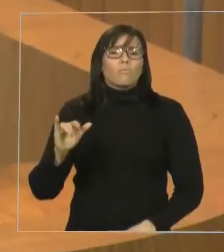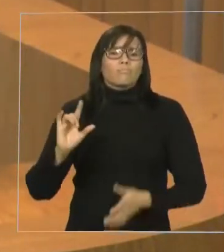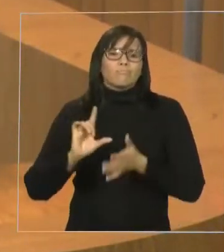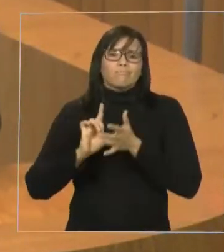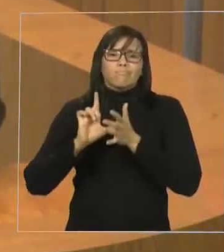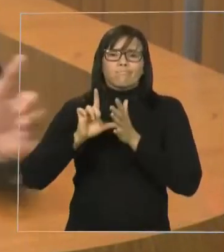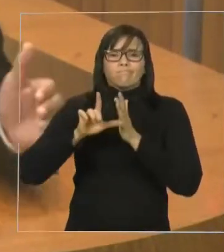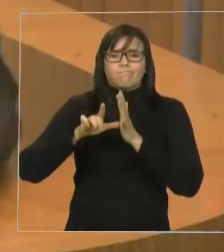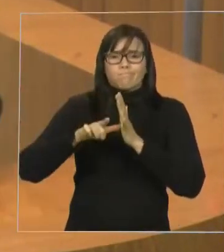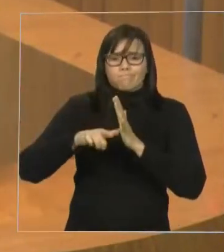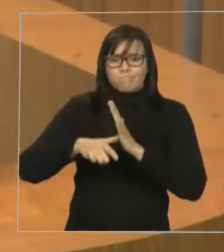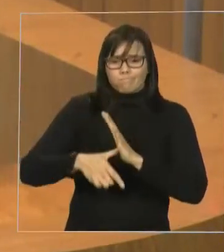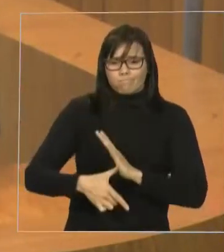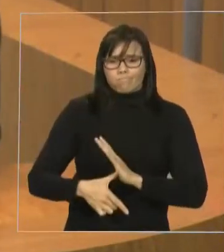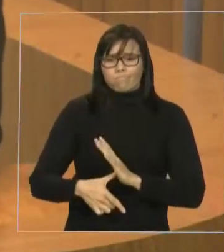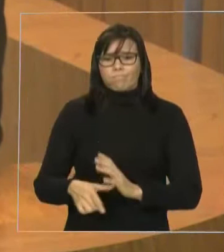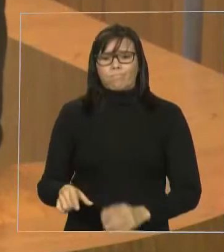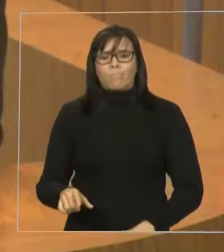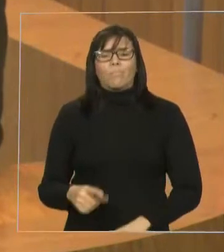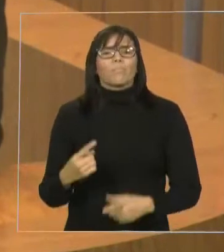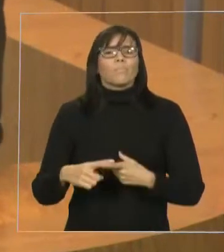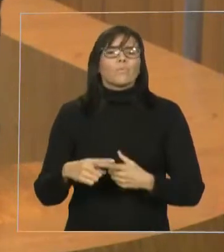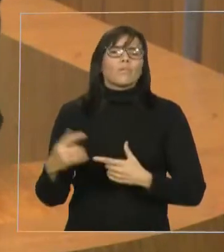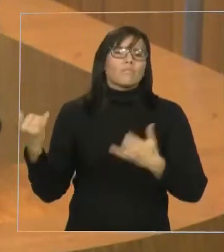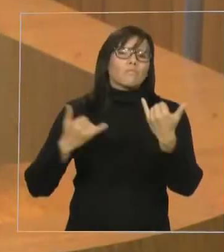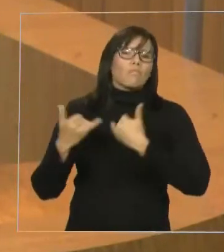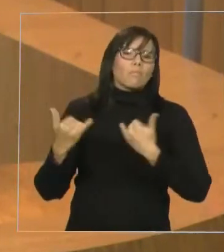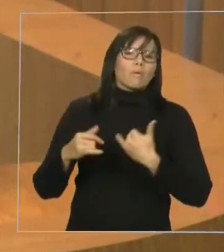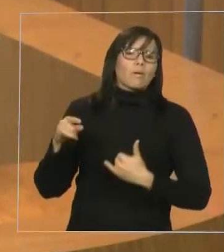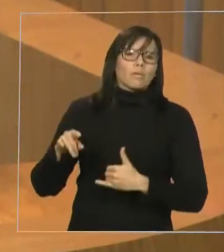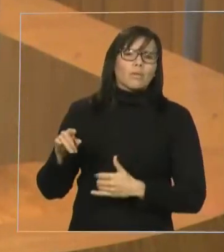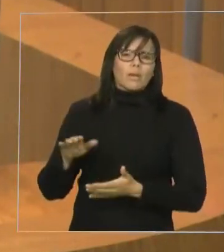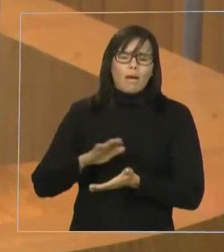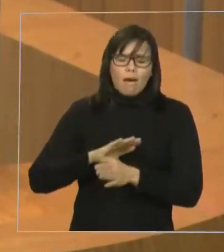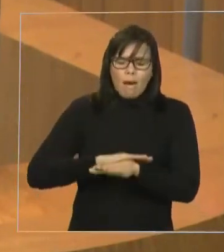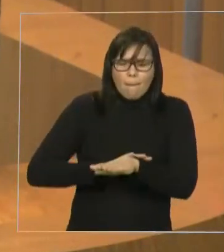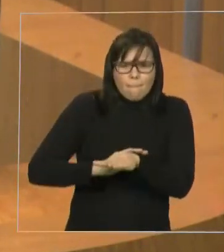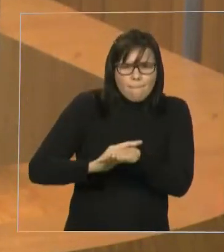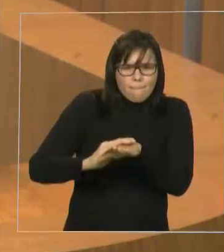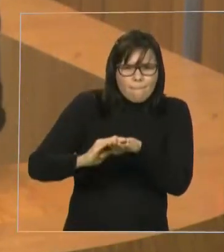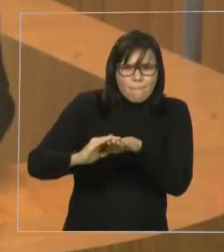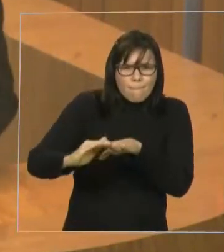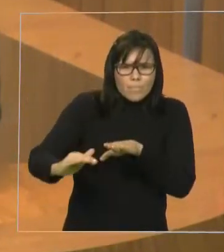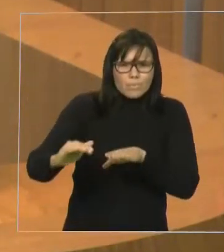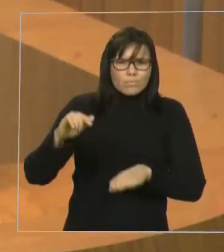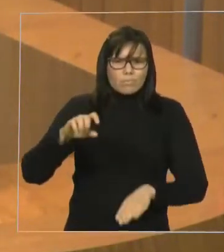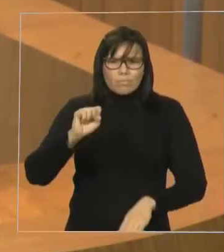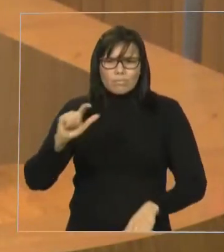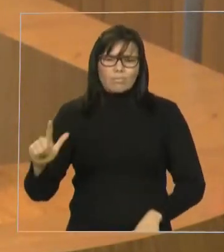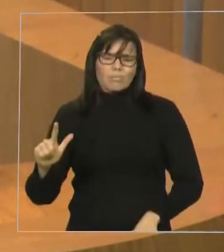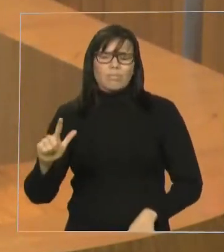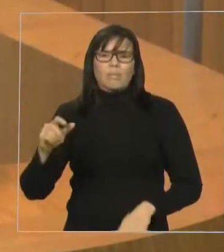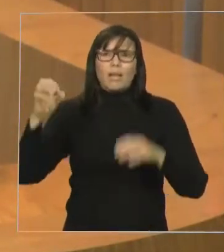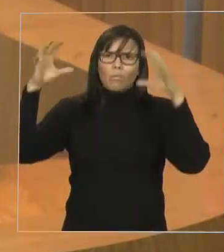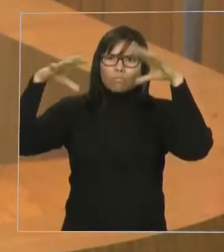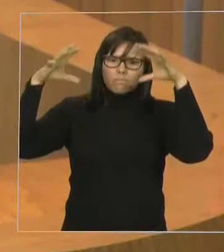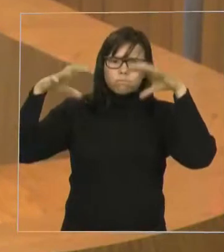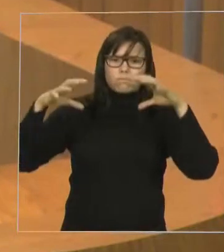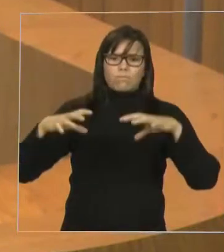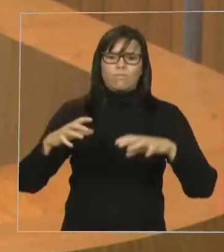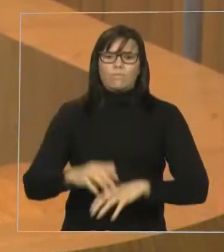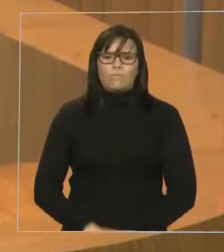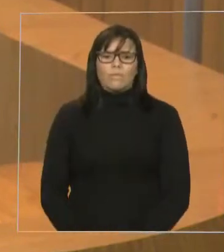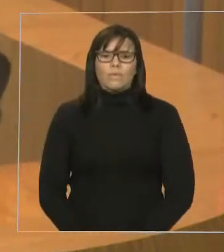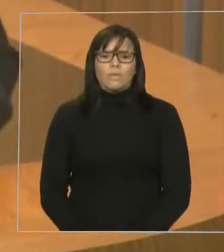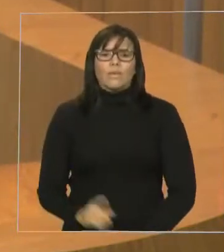pousar em São Luís, que a pista estava molhada, o voo teve que voltar para São Luís, que o voo ia retornar às 16